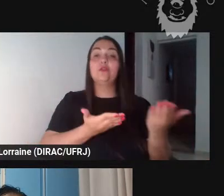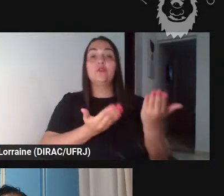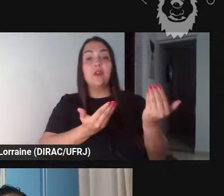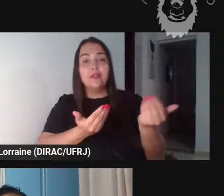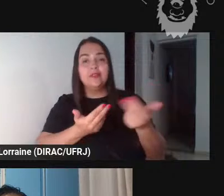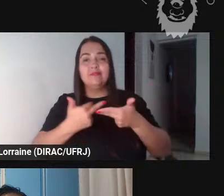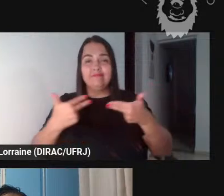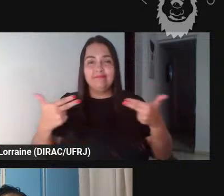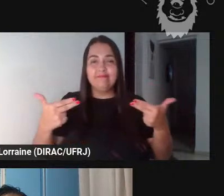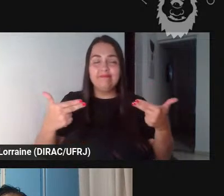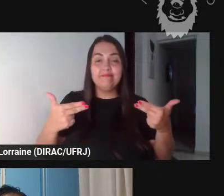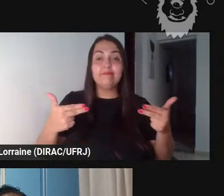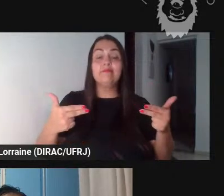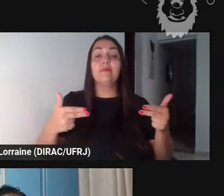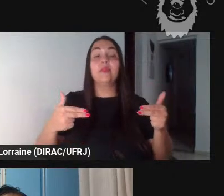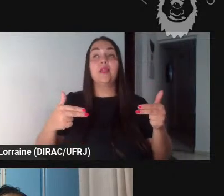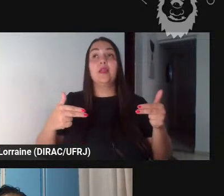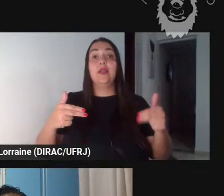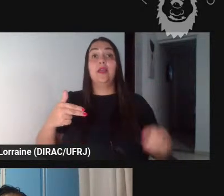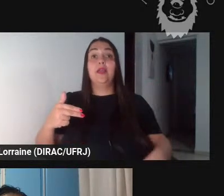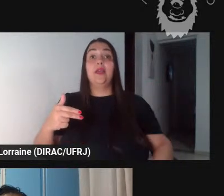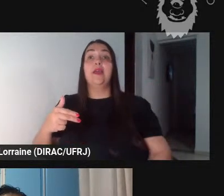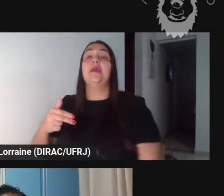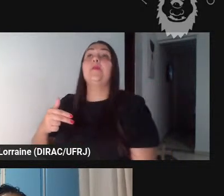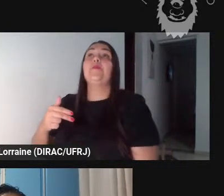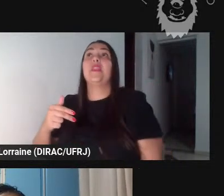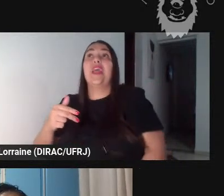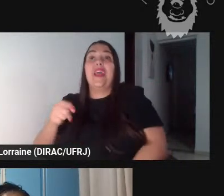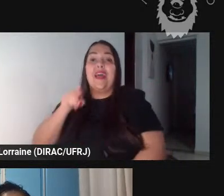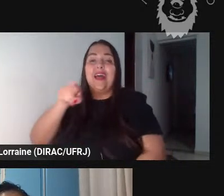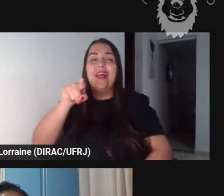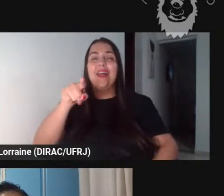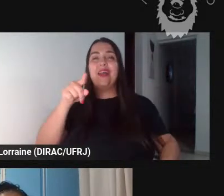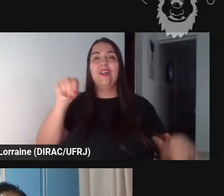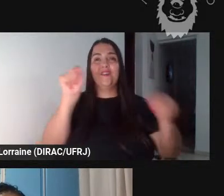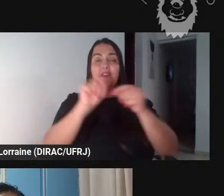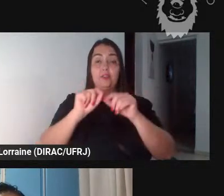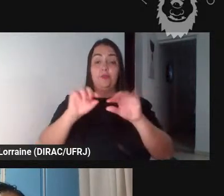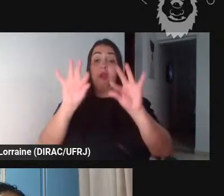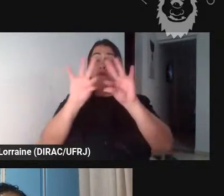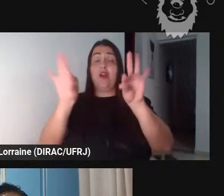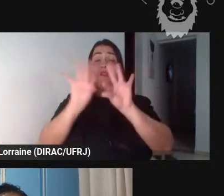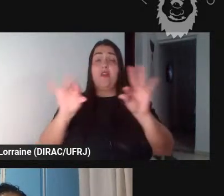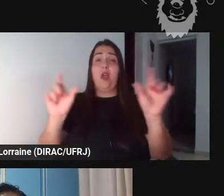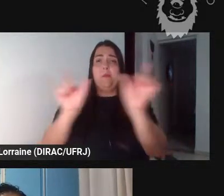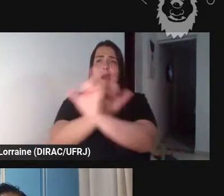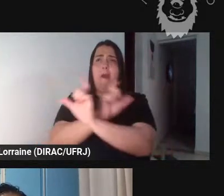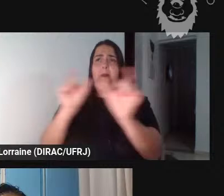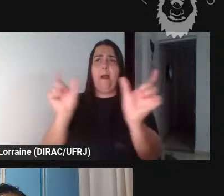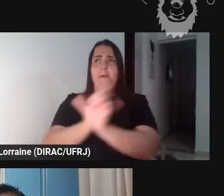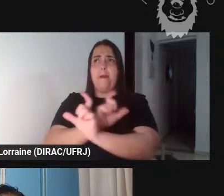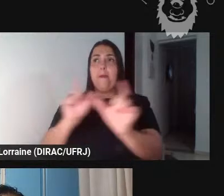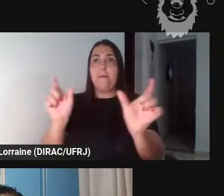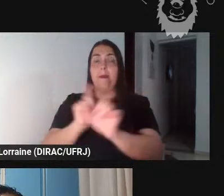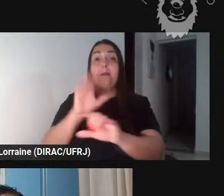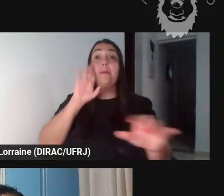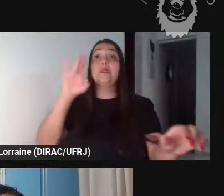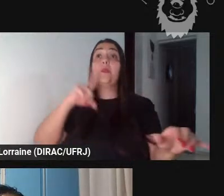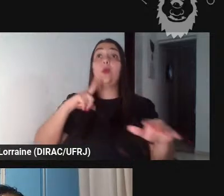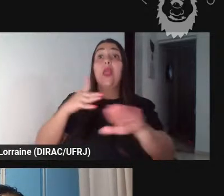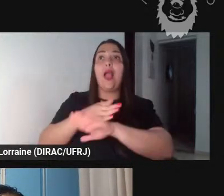que fazem paráfrases de tudo quanto é fábula que eles têm acesso